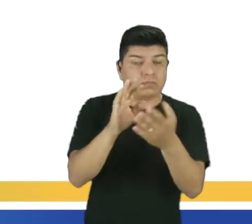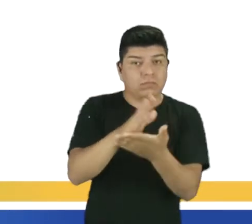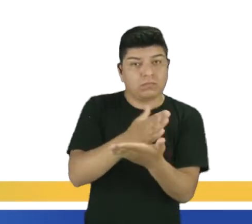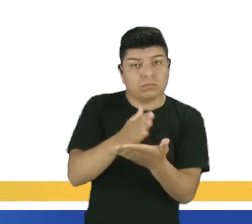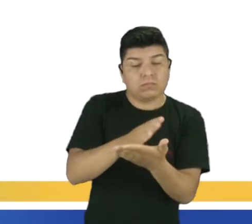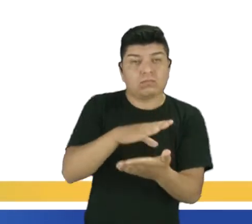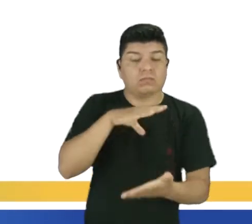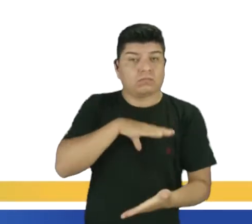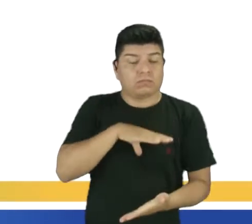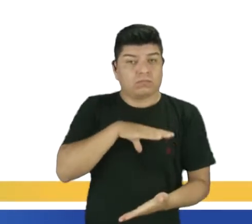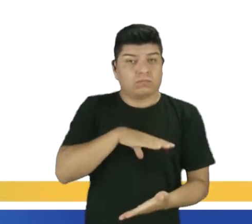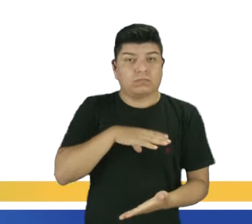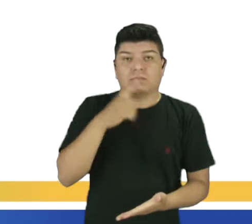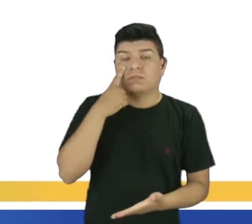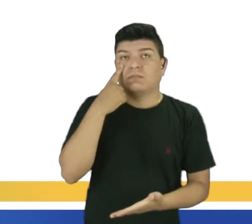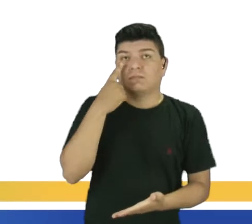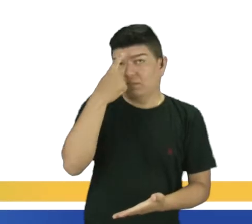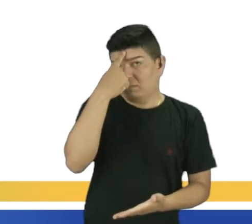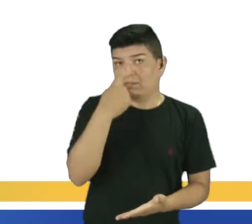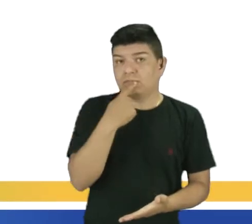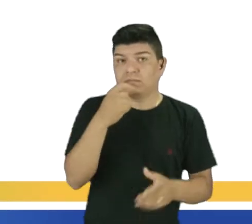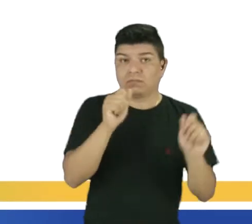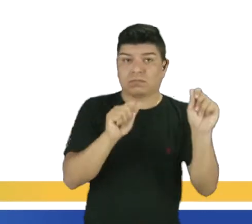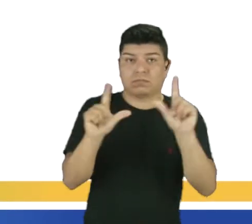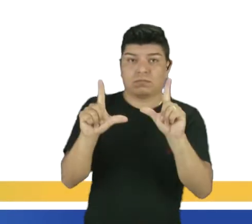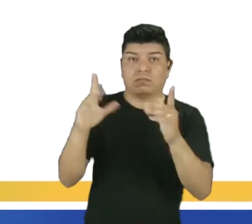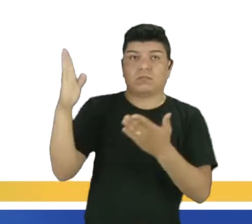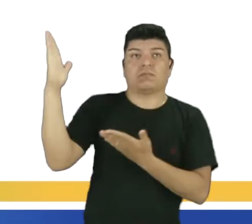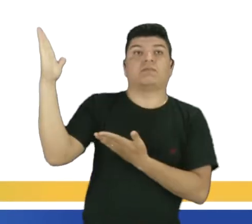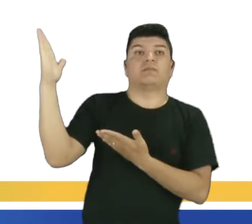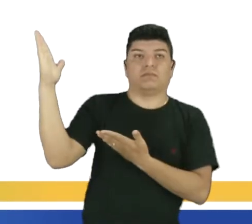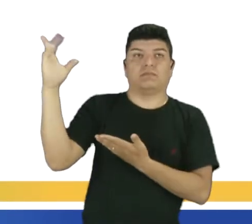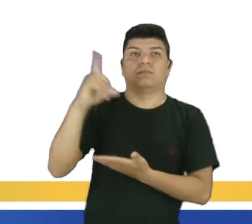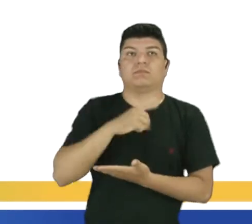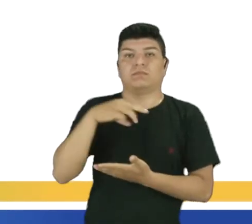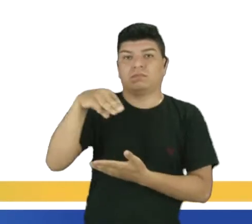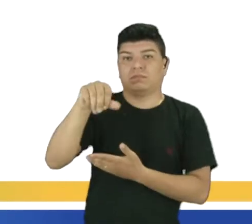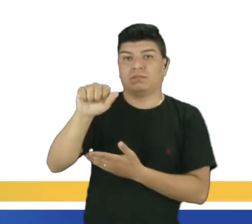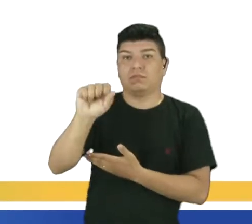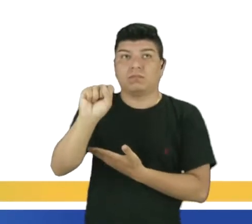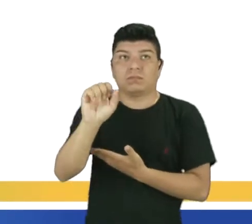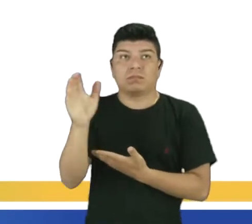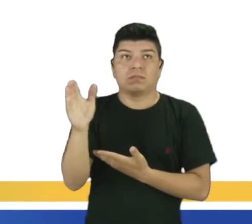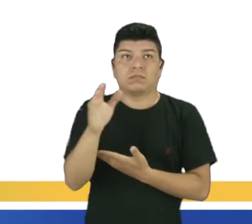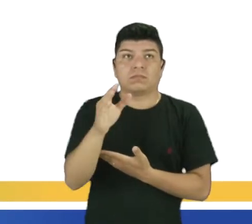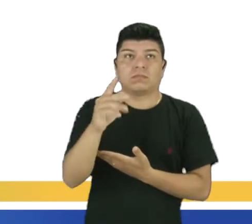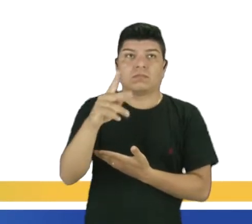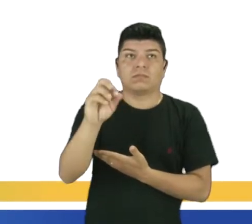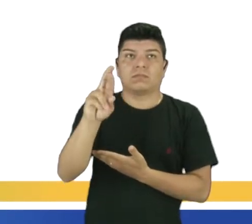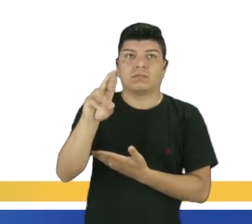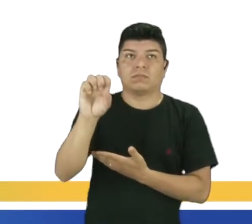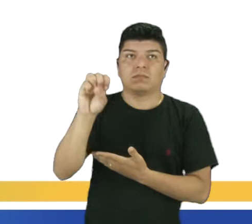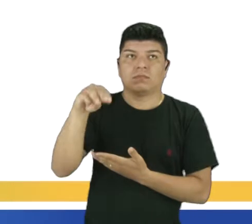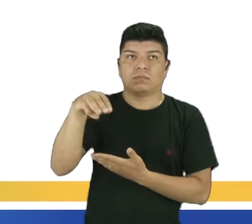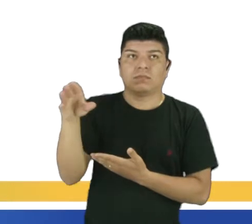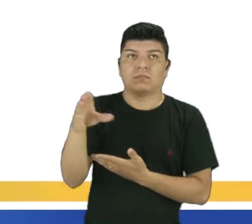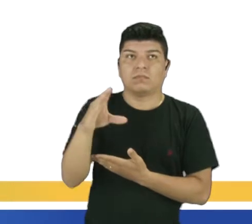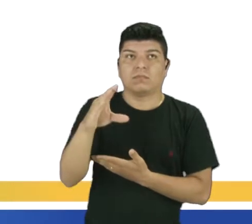exemplos, como vocês podem ver na tela de vocês, nós temos as conjunções mais, as conjunções porém,